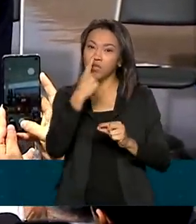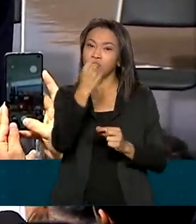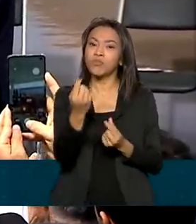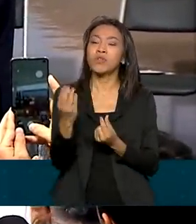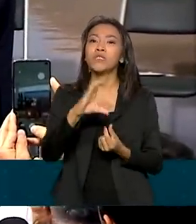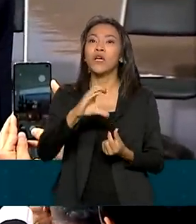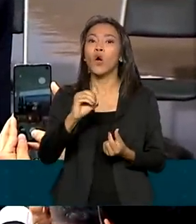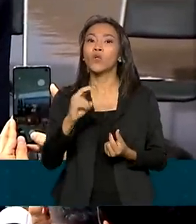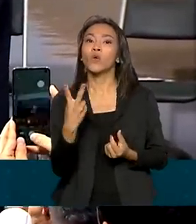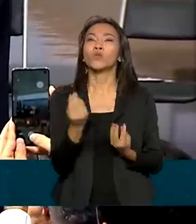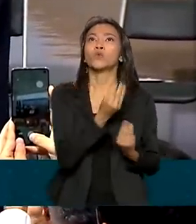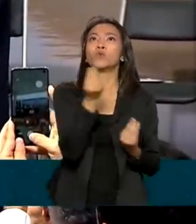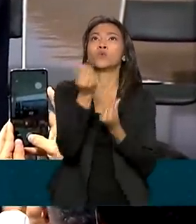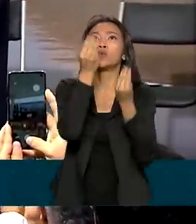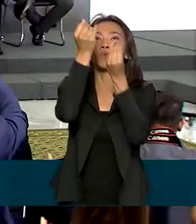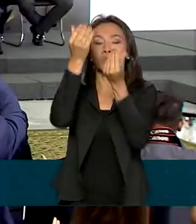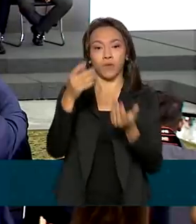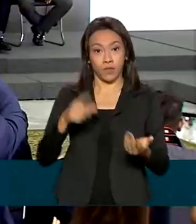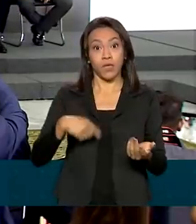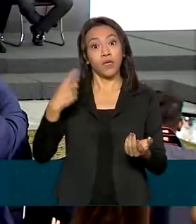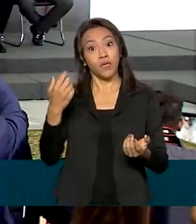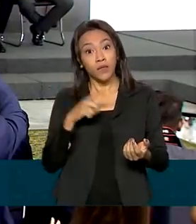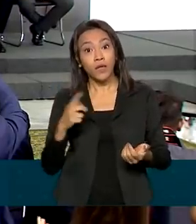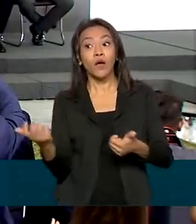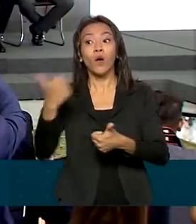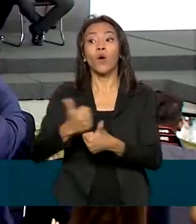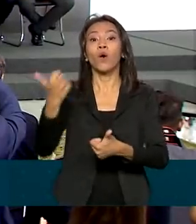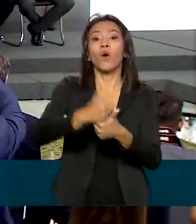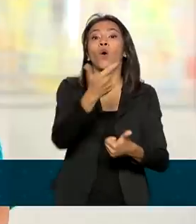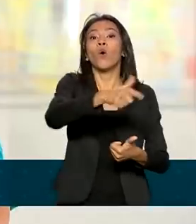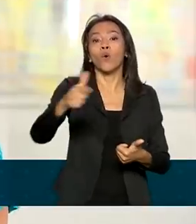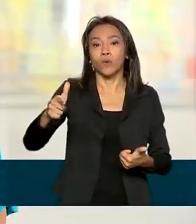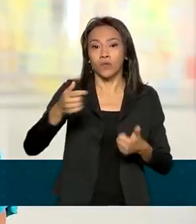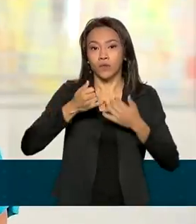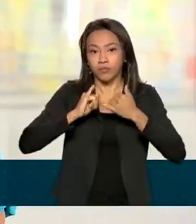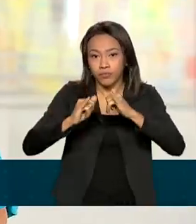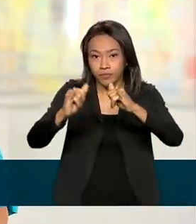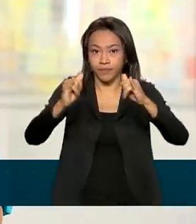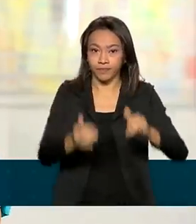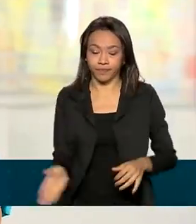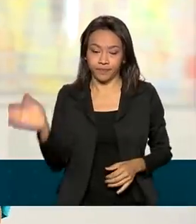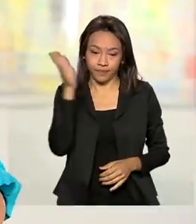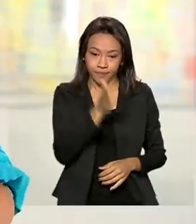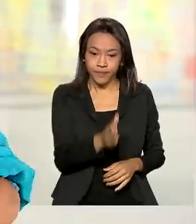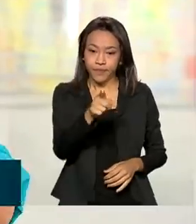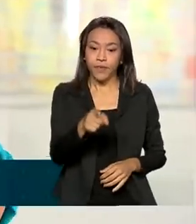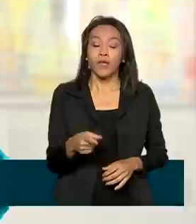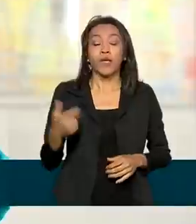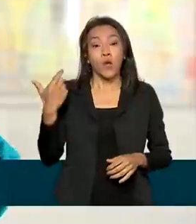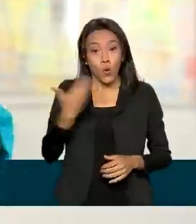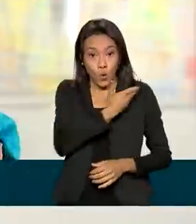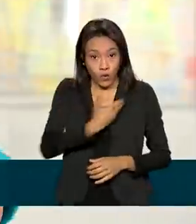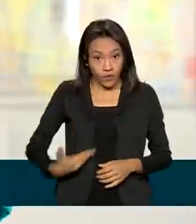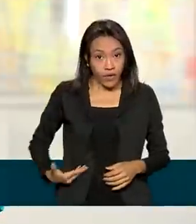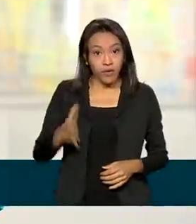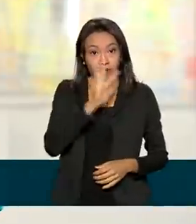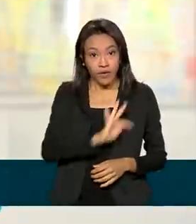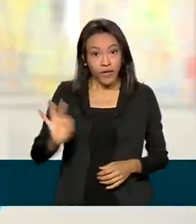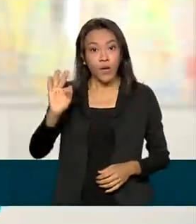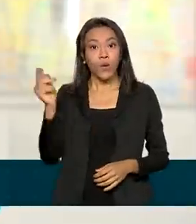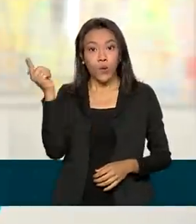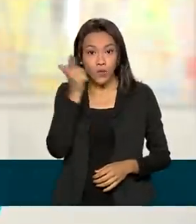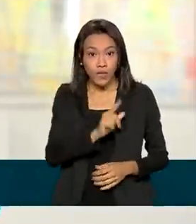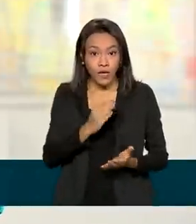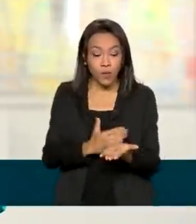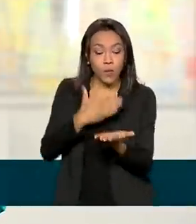novas fontes renováveis de energia e combustível mais barato. Com a ação, o governo federal dá um passo para cumprir o